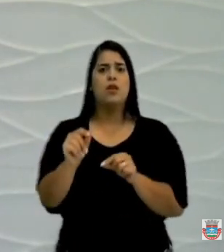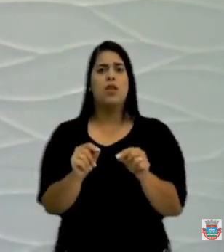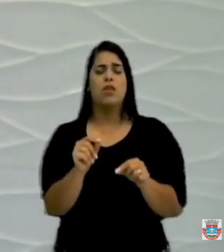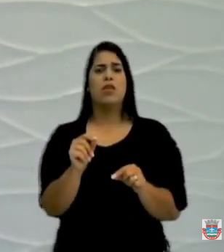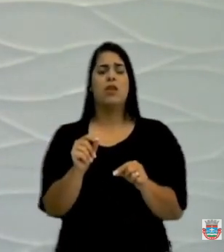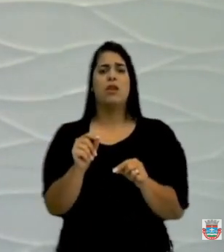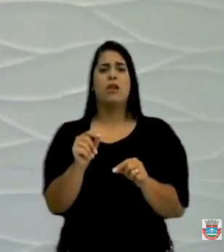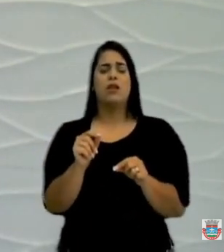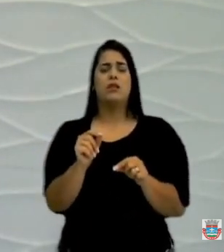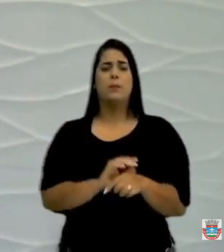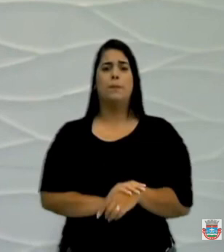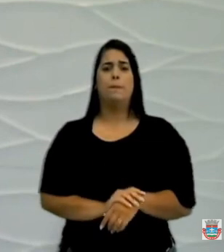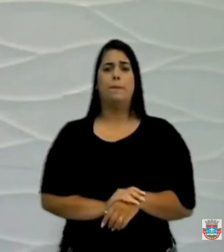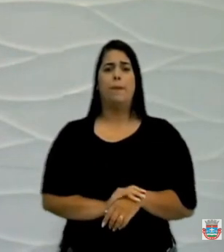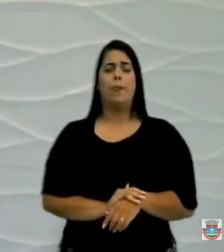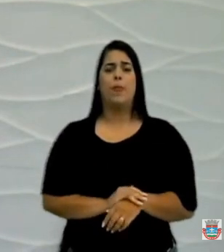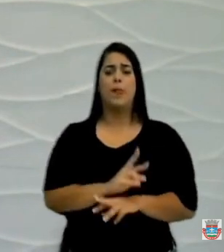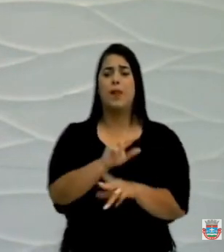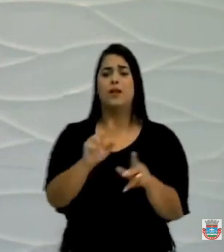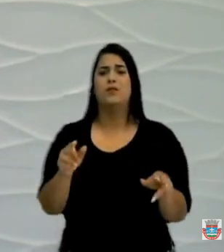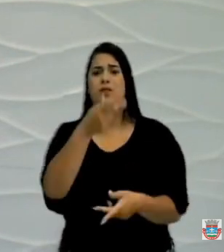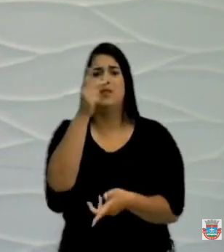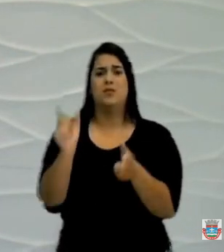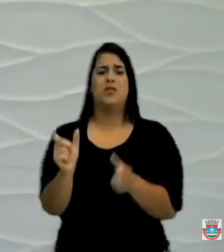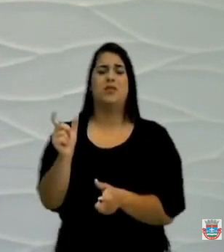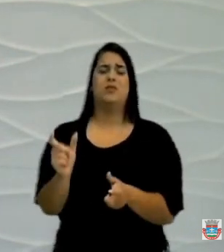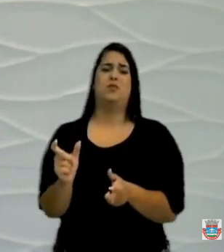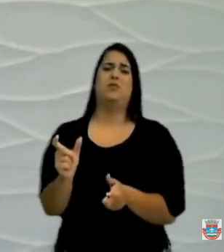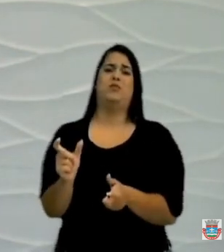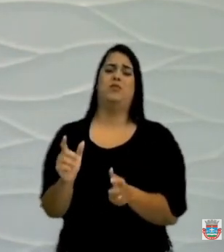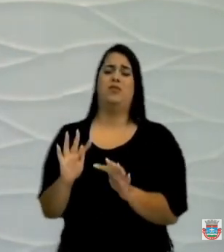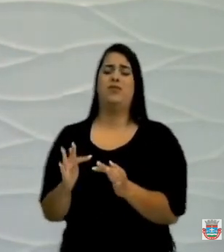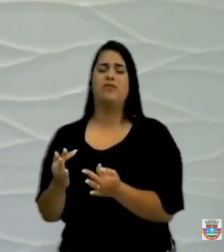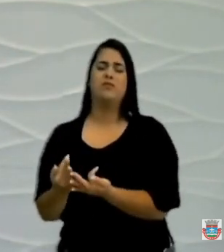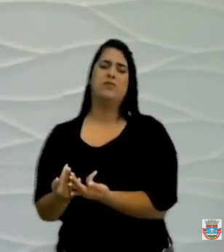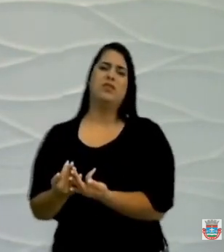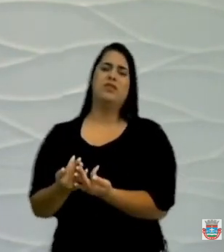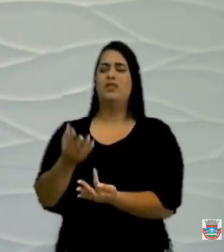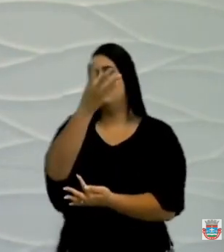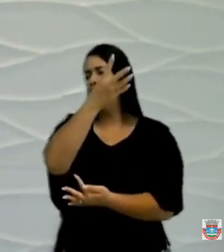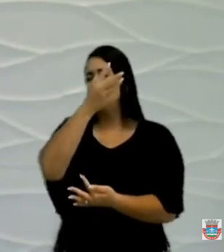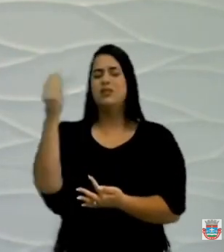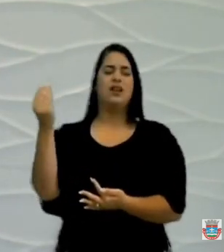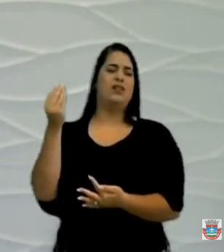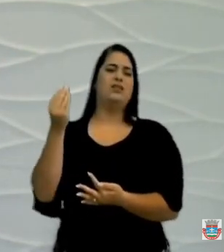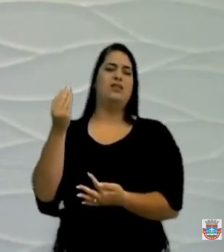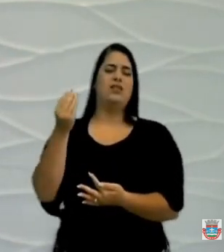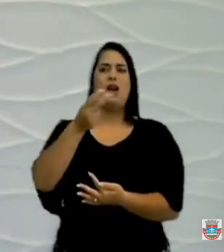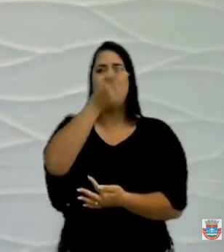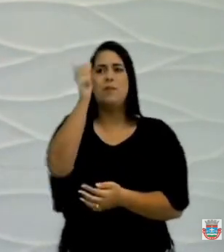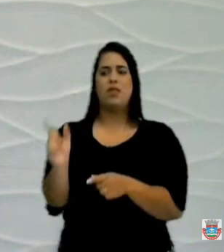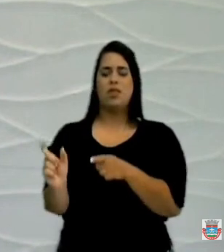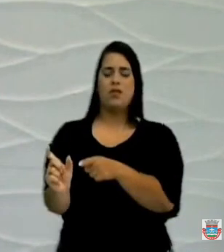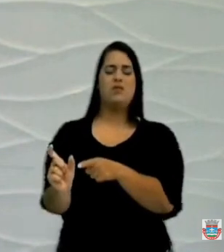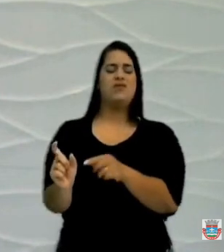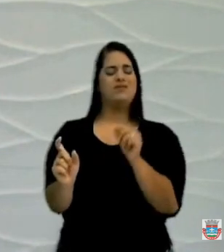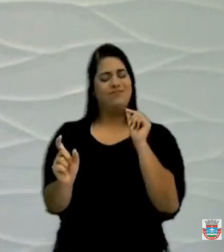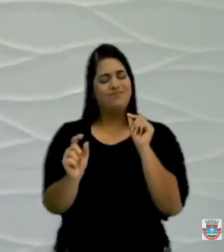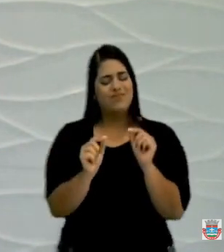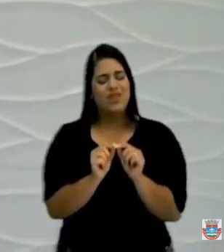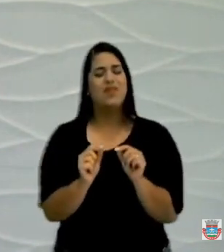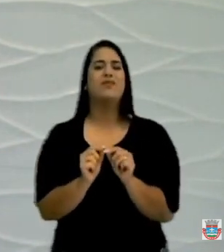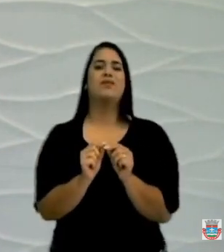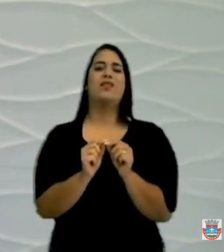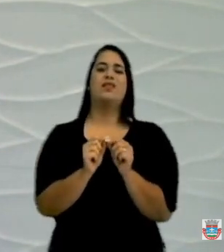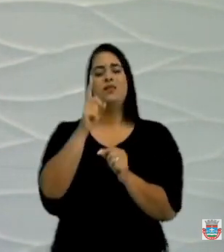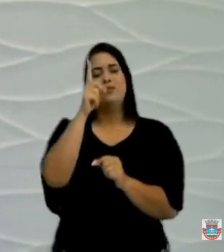várias pessoas da mesma família e esquece quem realmente faz para somente do UNA, quem realmente faz como o